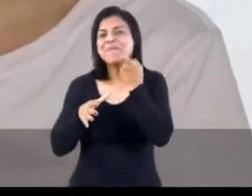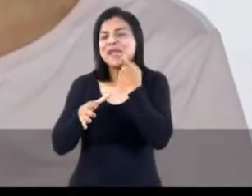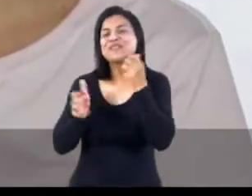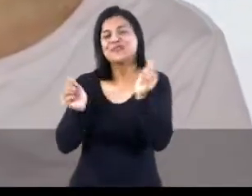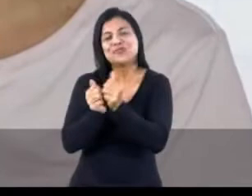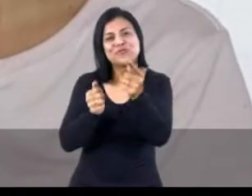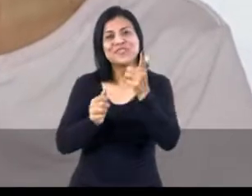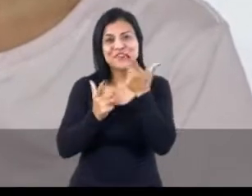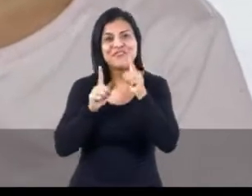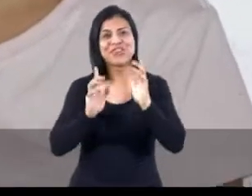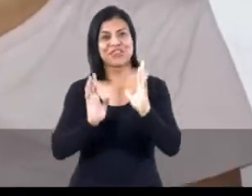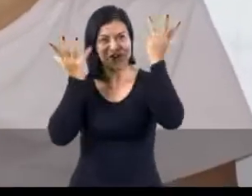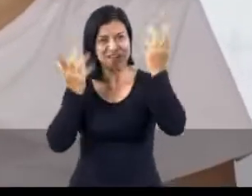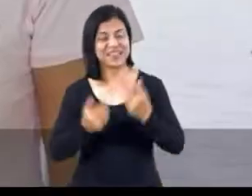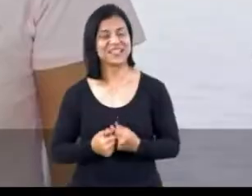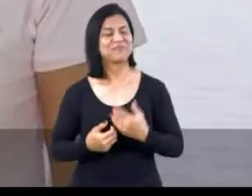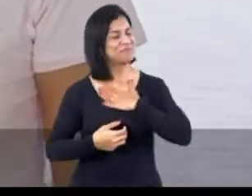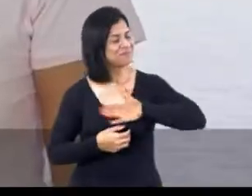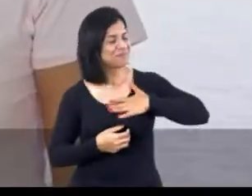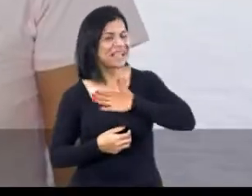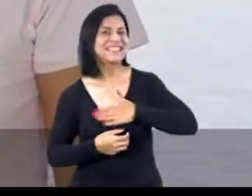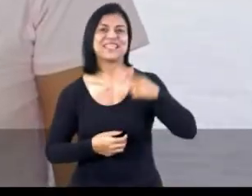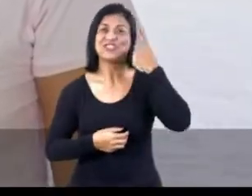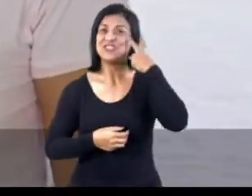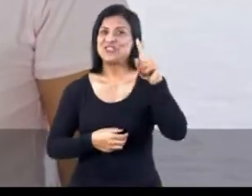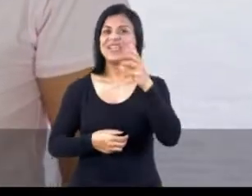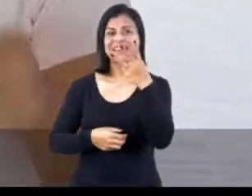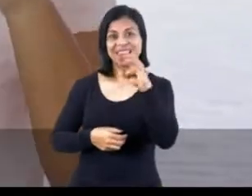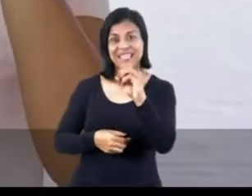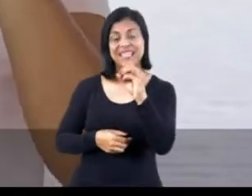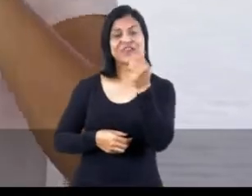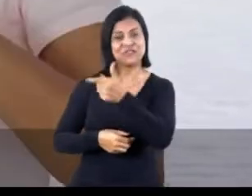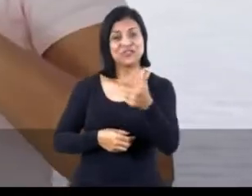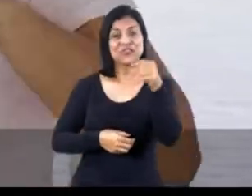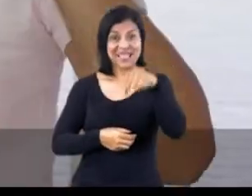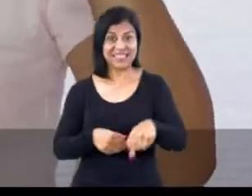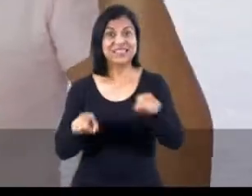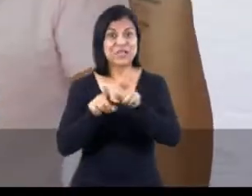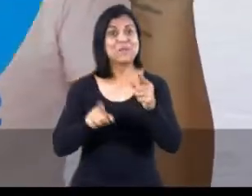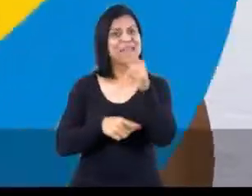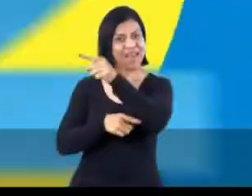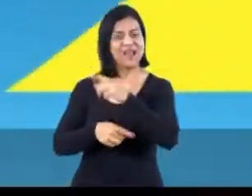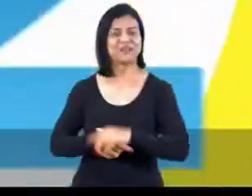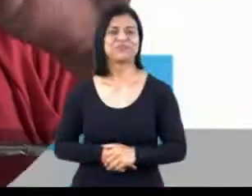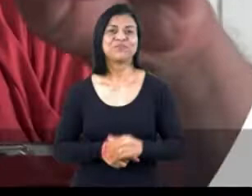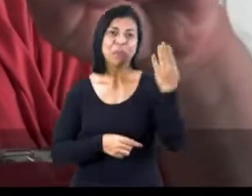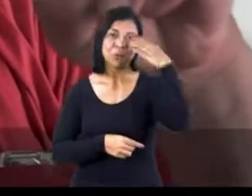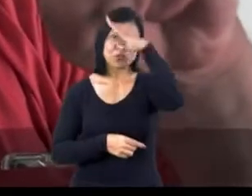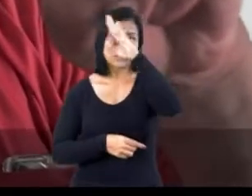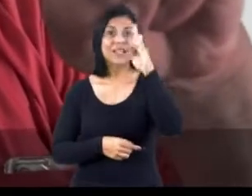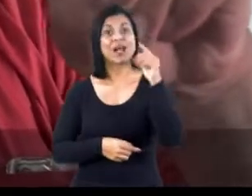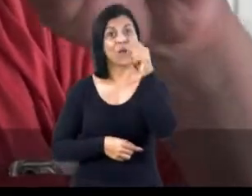da sua vitória, Manato. Isso será um prazer, né? Então, dia 30 é 22 aqui e 22 lá.